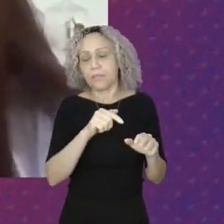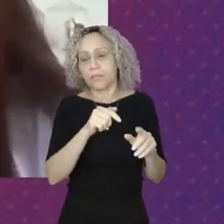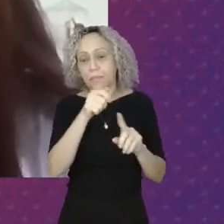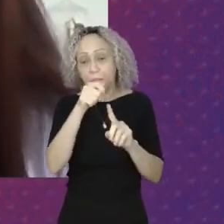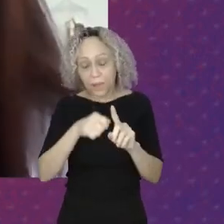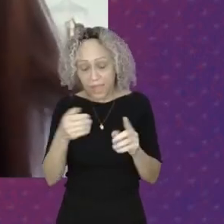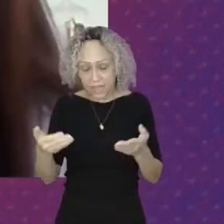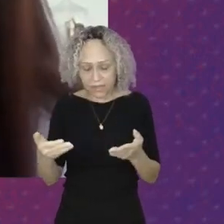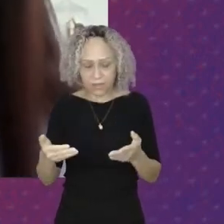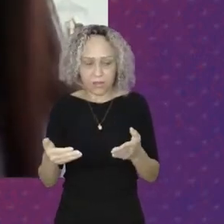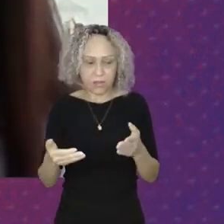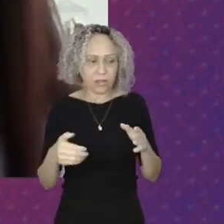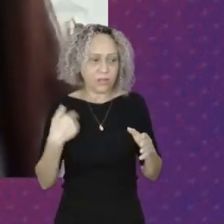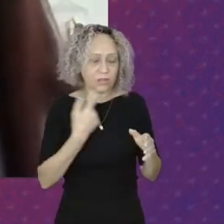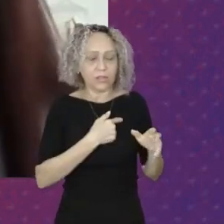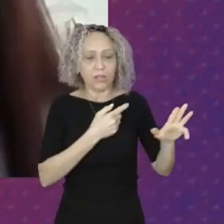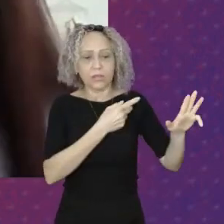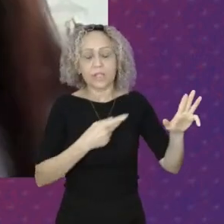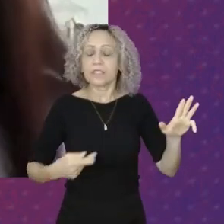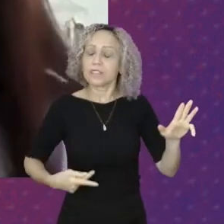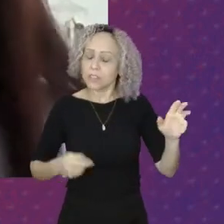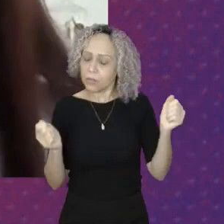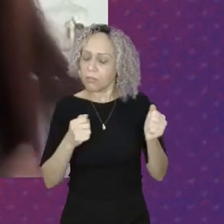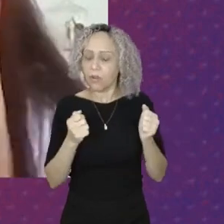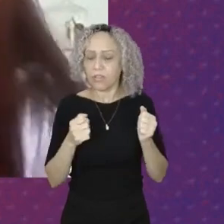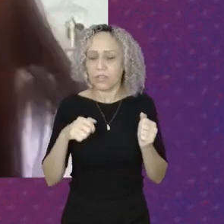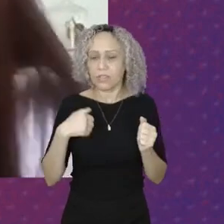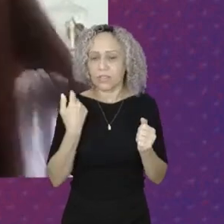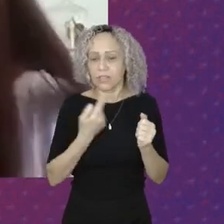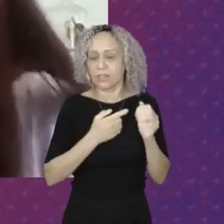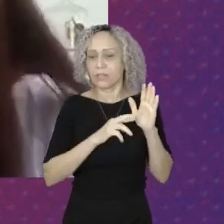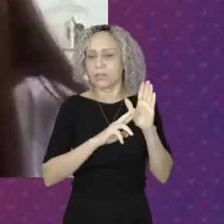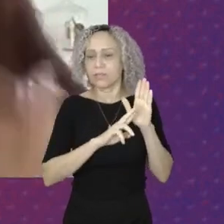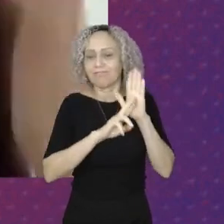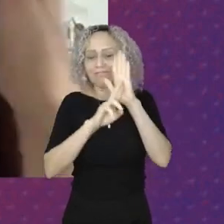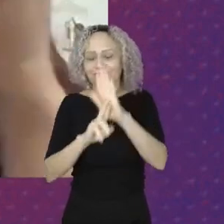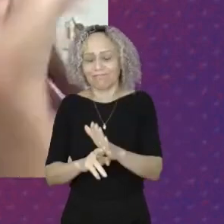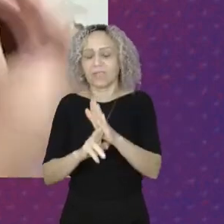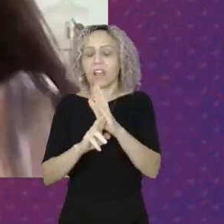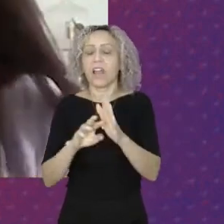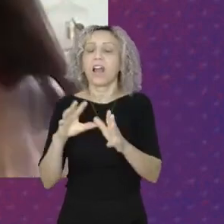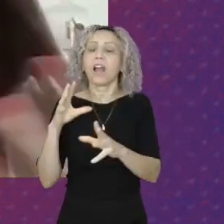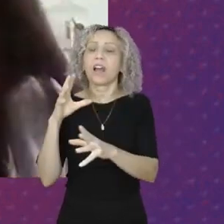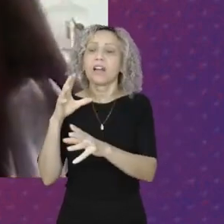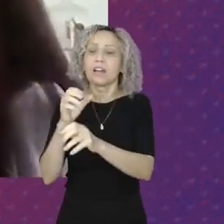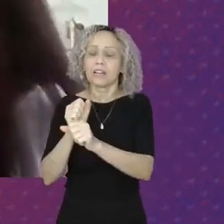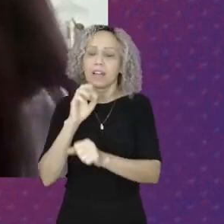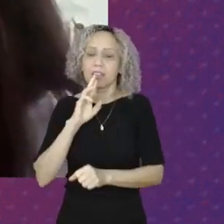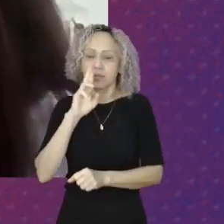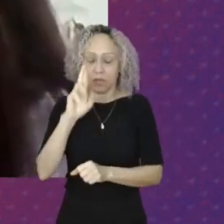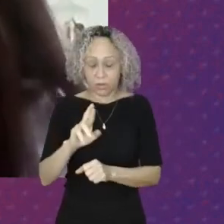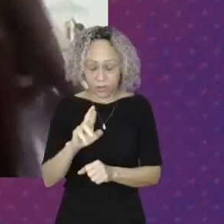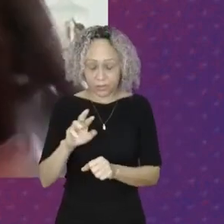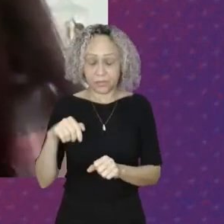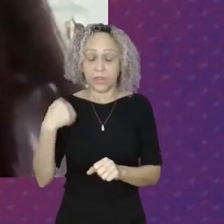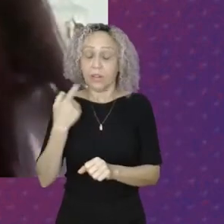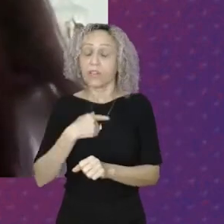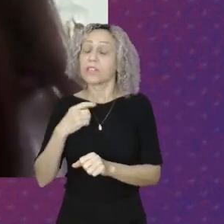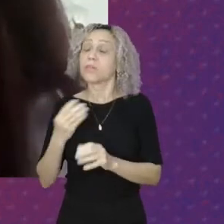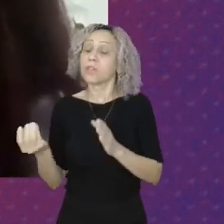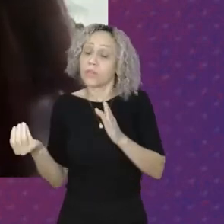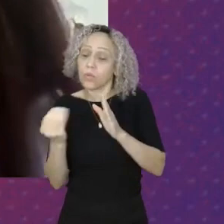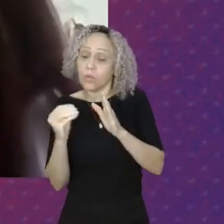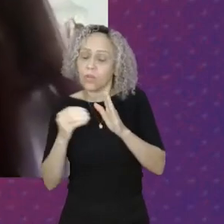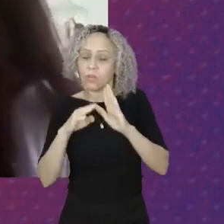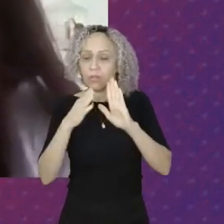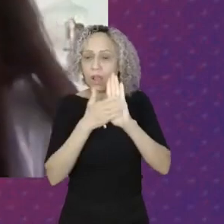E logo mais Com certeza Nós estaremos Entregando A pauta Da Marcha das Margaridas Que está Nesse processo